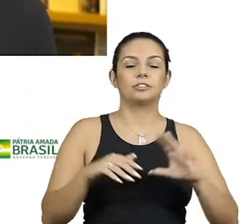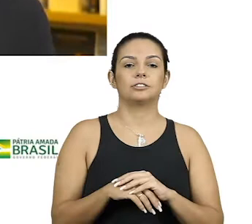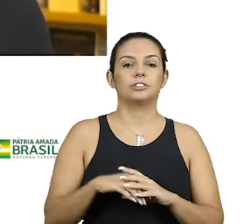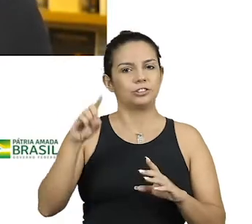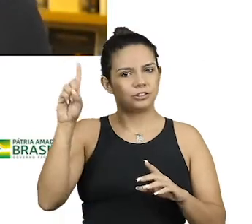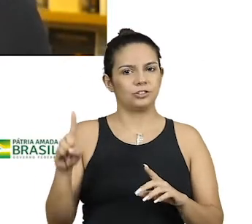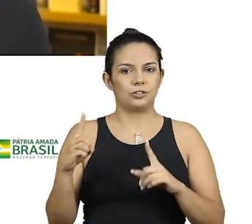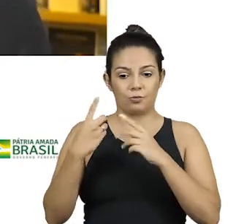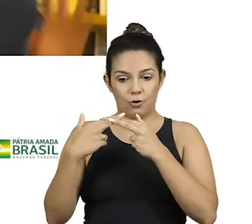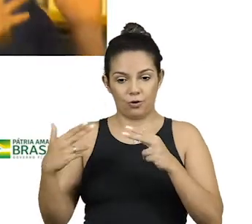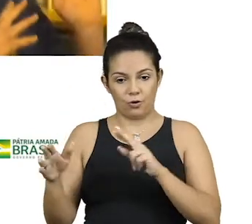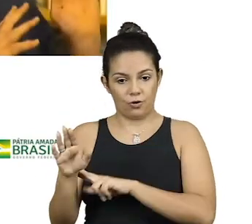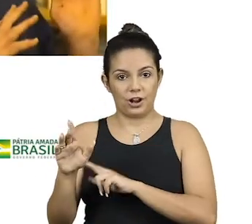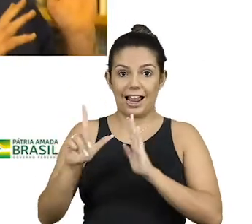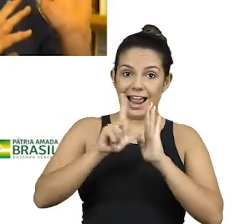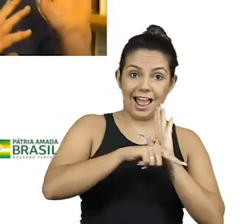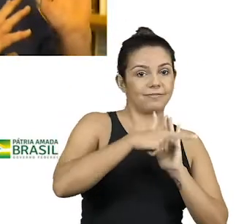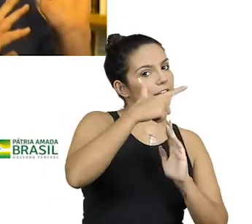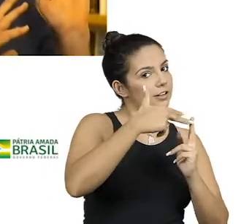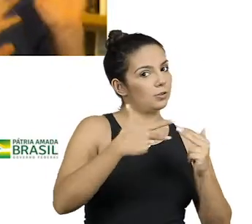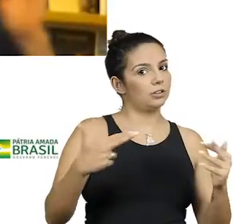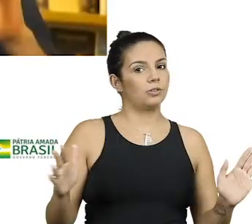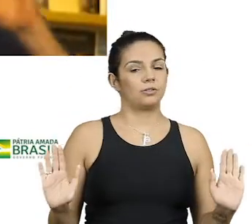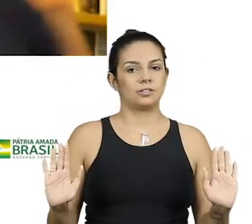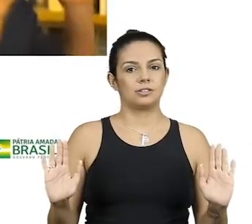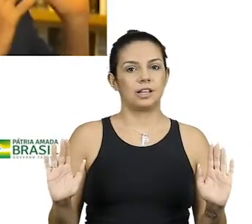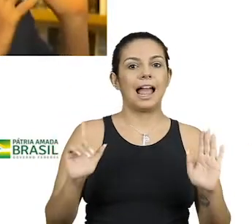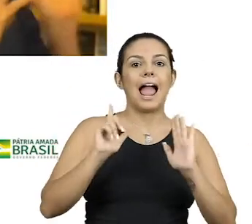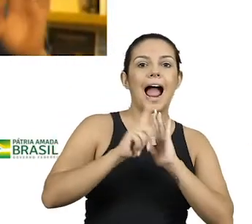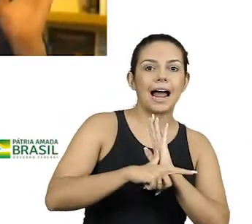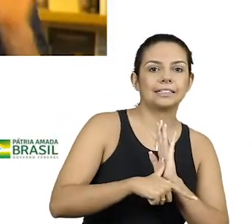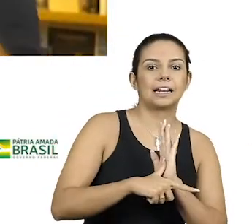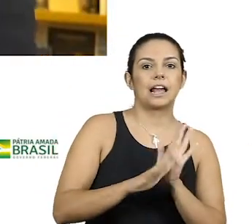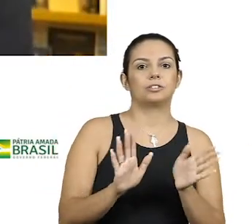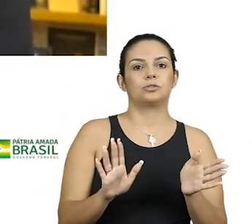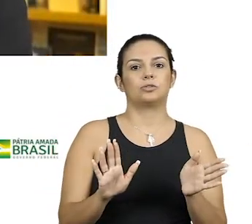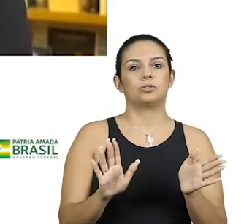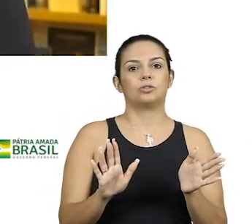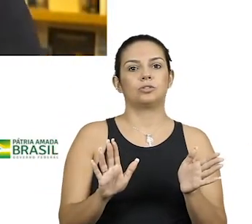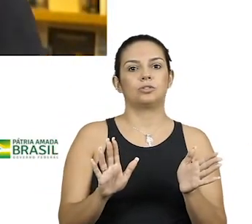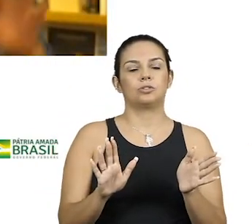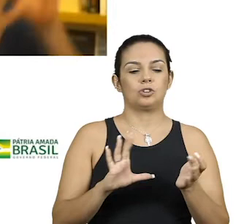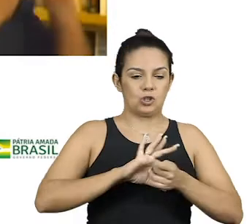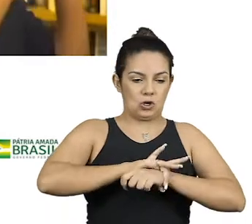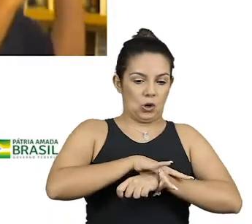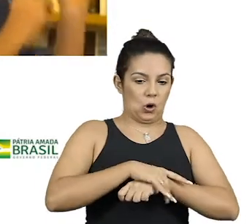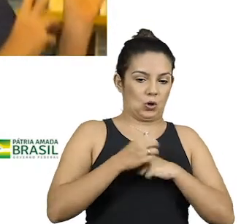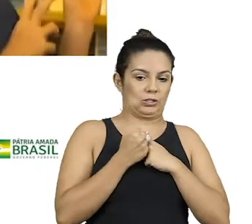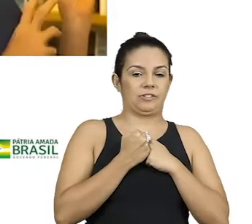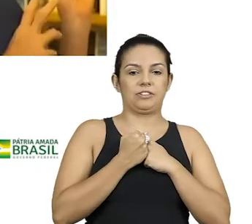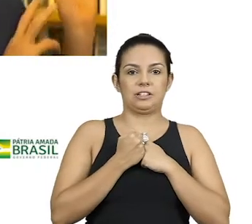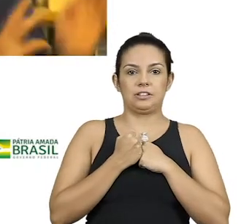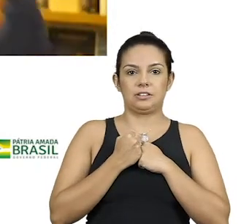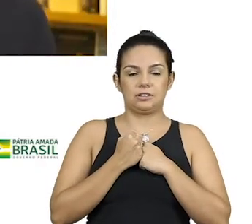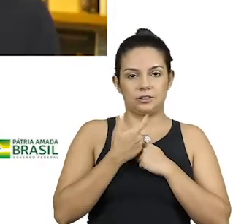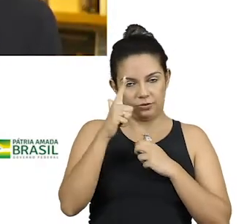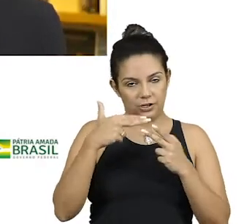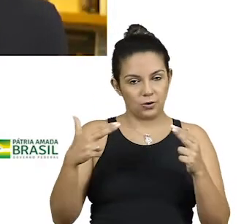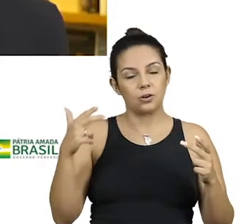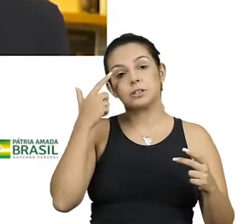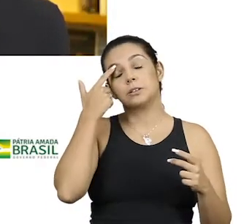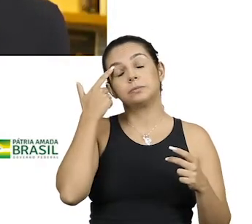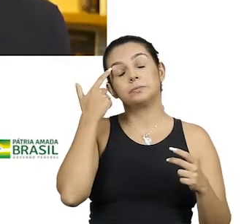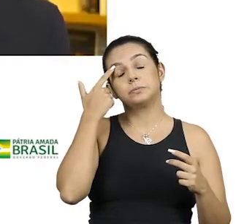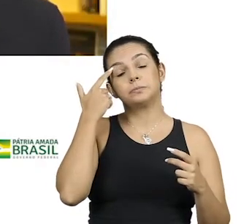Porque direita é uma coisa, atraso é outra. Atraso, conservadorismo é uma coisa, reacionalismo é outra.